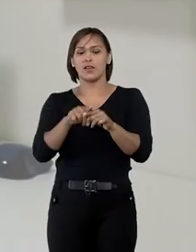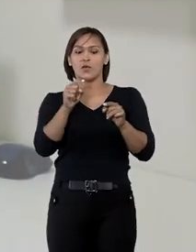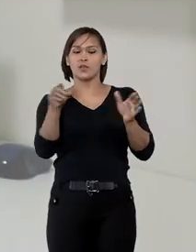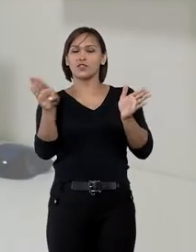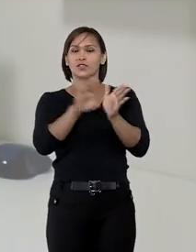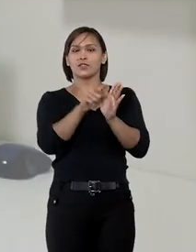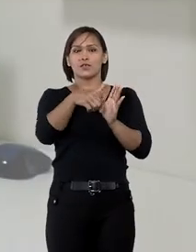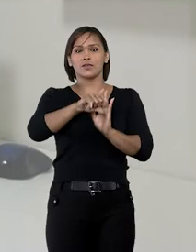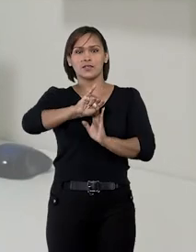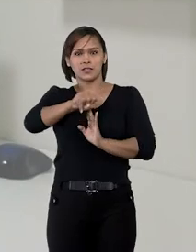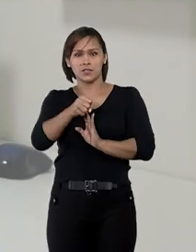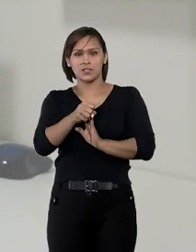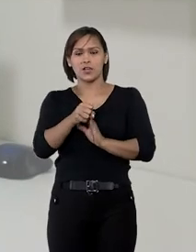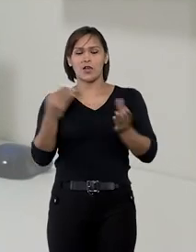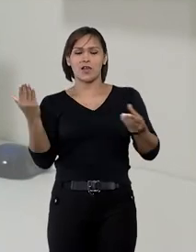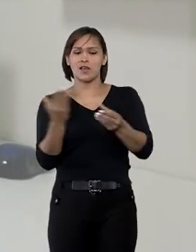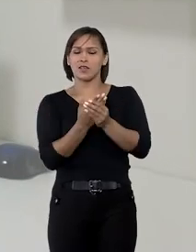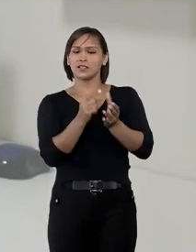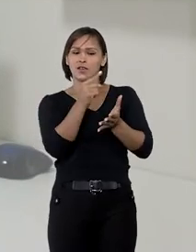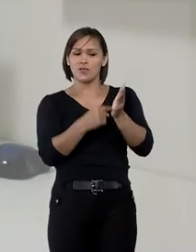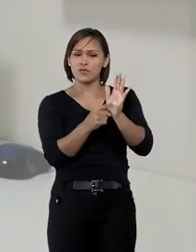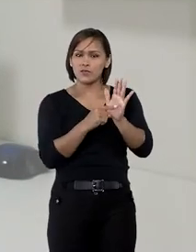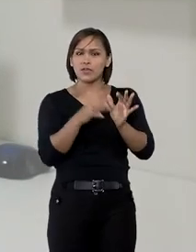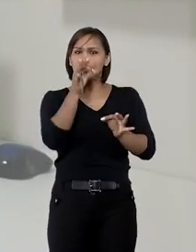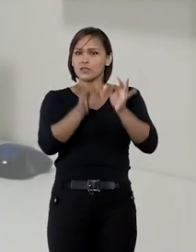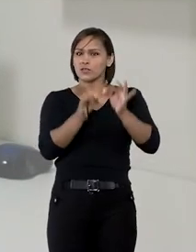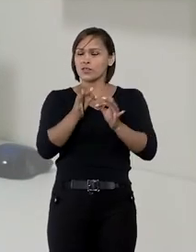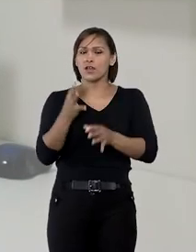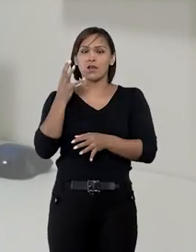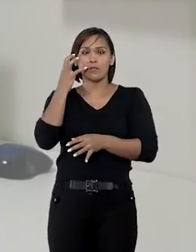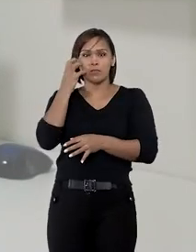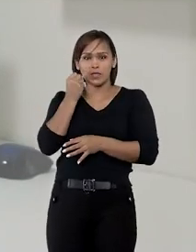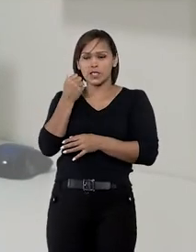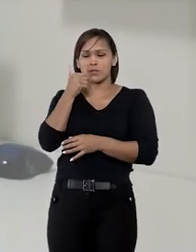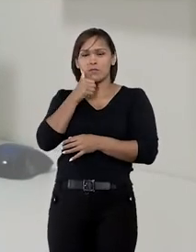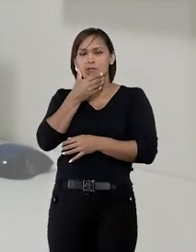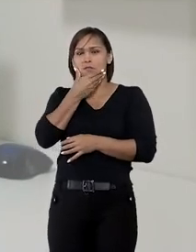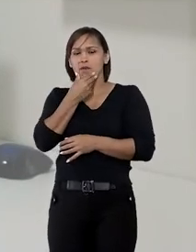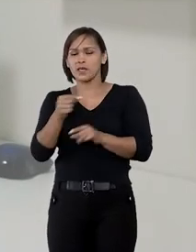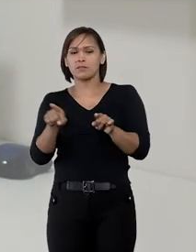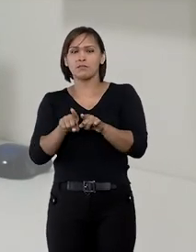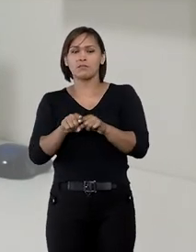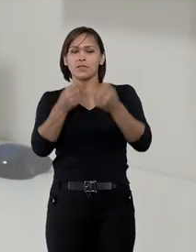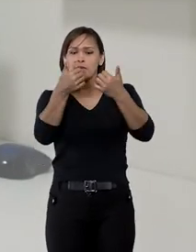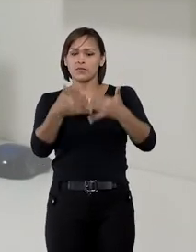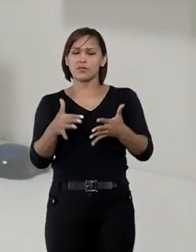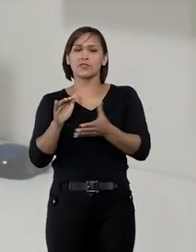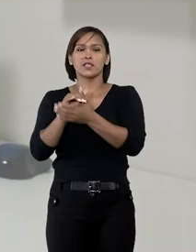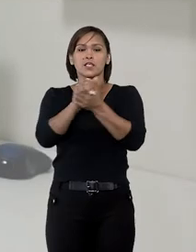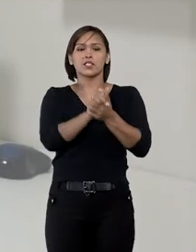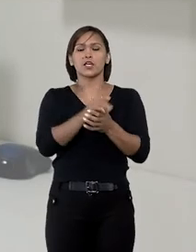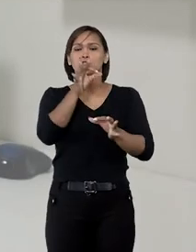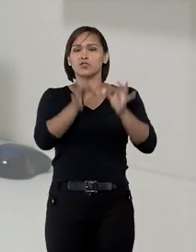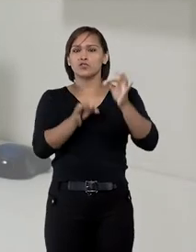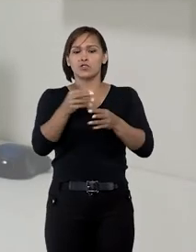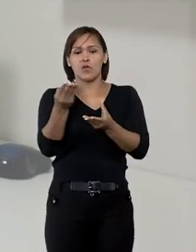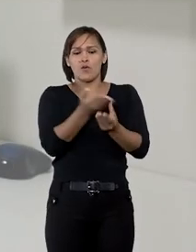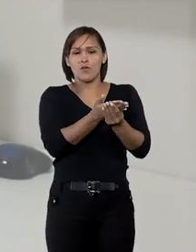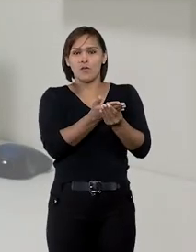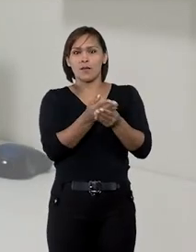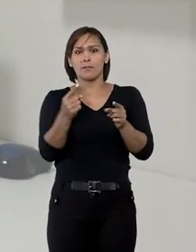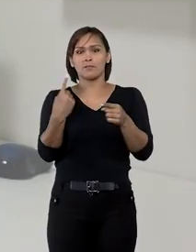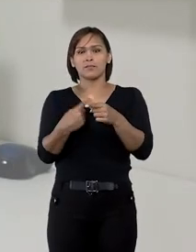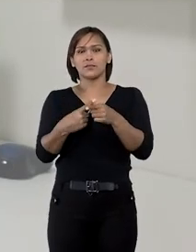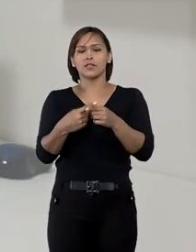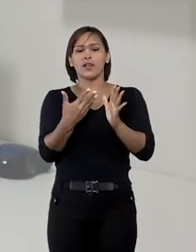caso que chegou ao STJ, a ação rescisória foi ajuizada pelos adotantes para desconstituir sentença transitada em julgado